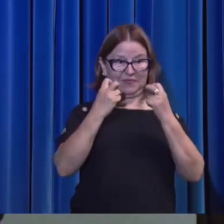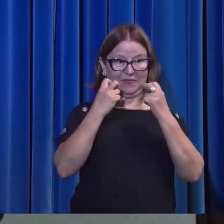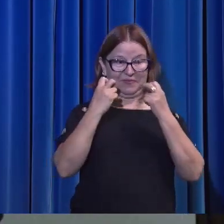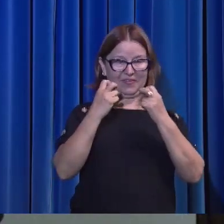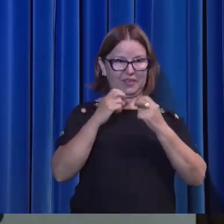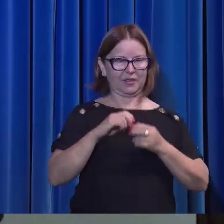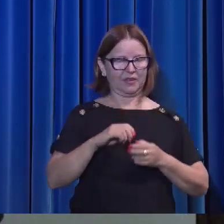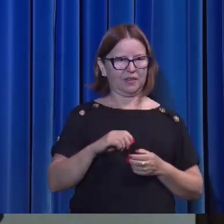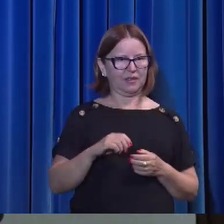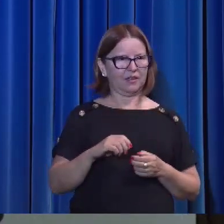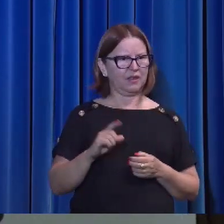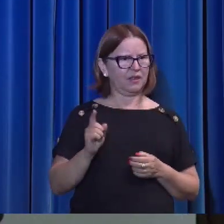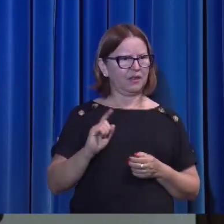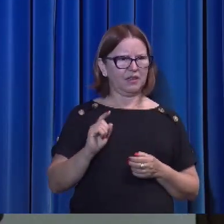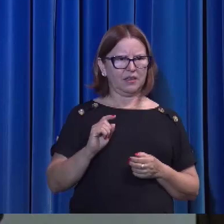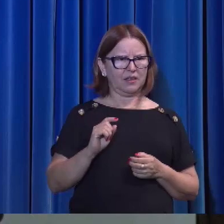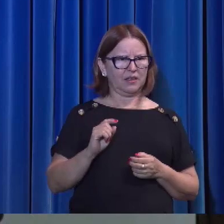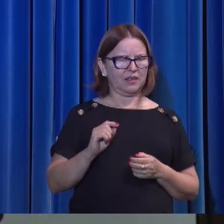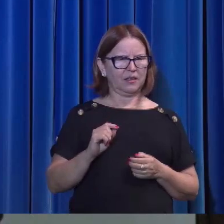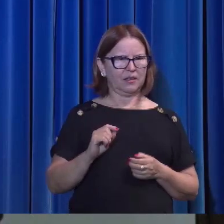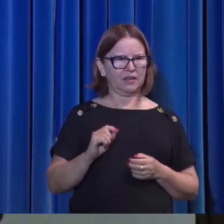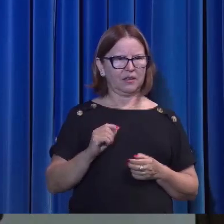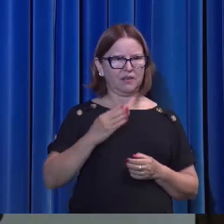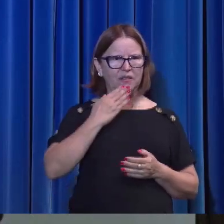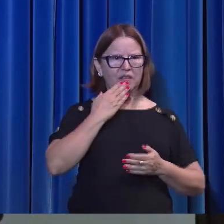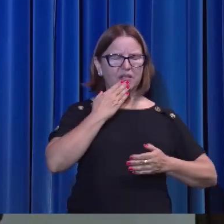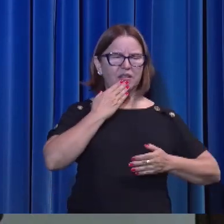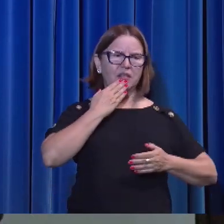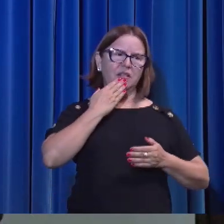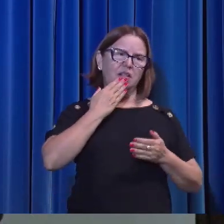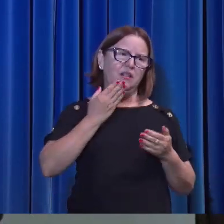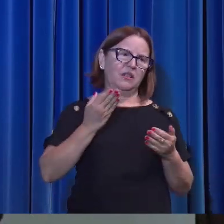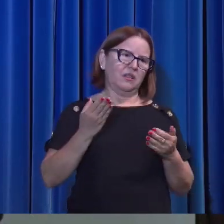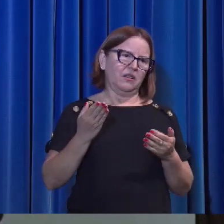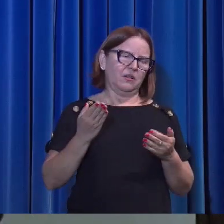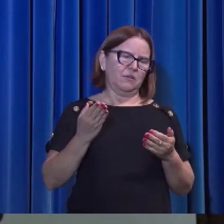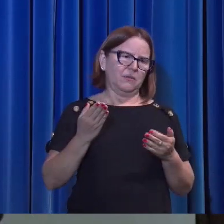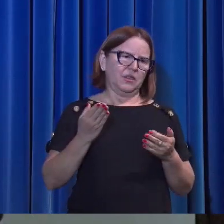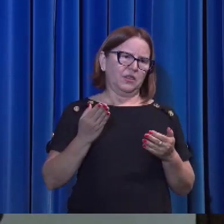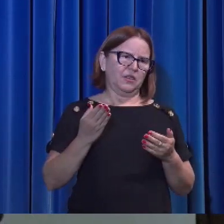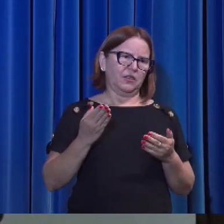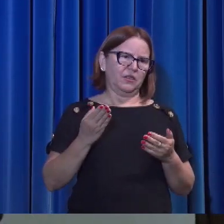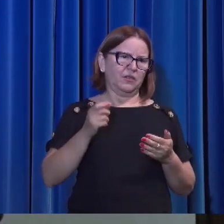o pedido de um inferior fazendo ao superior.